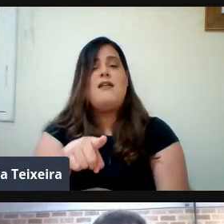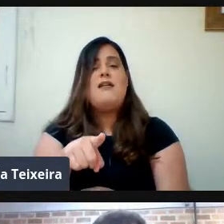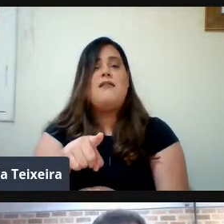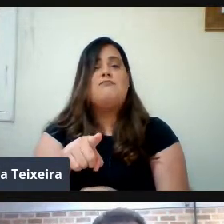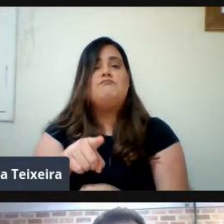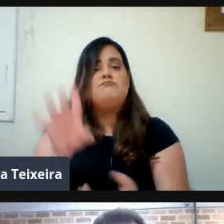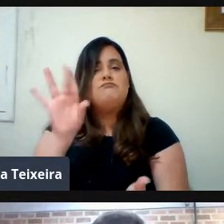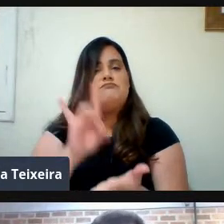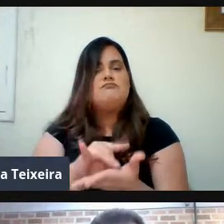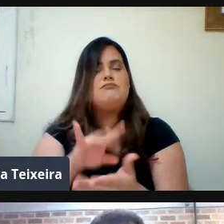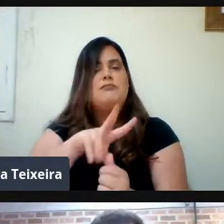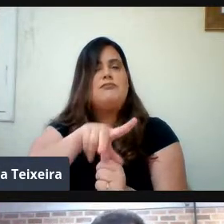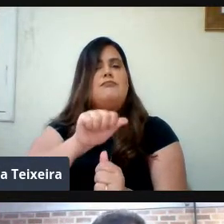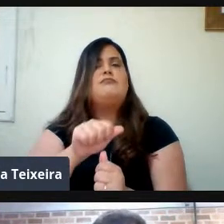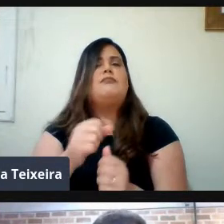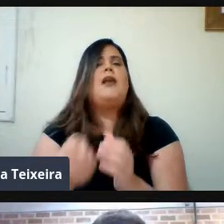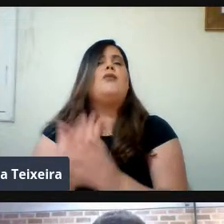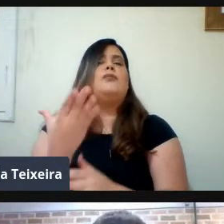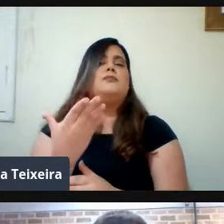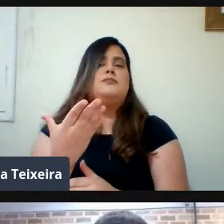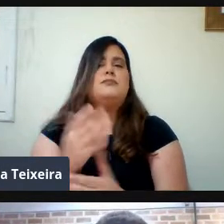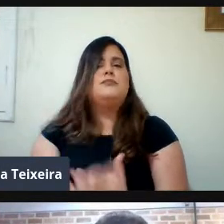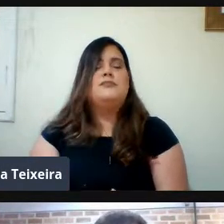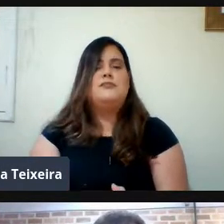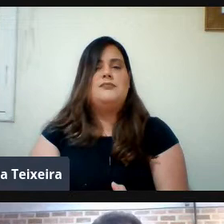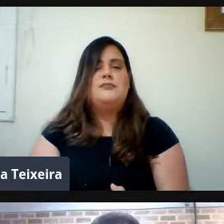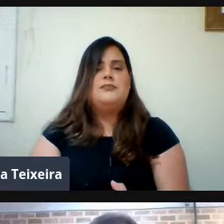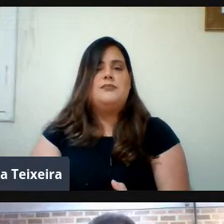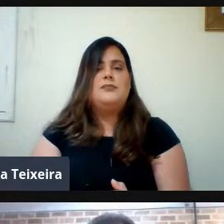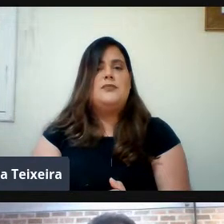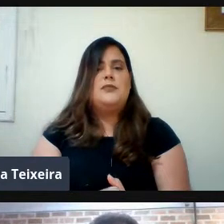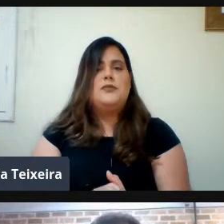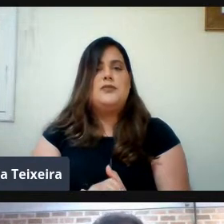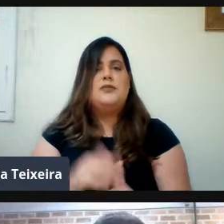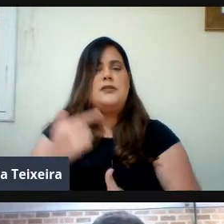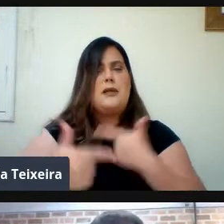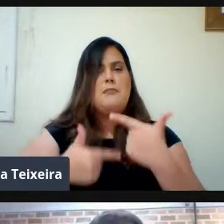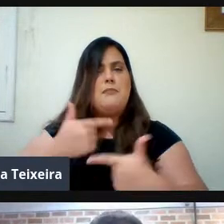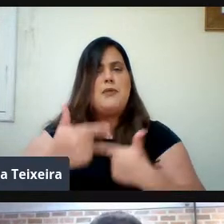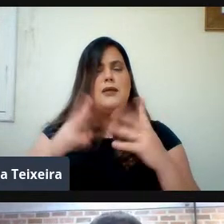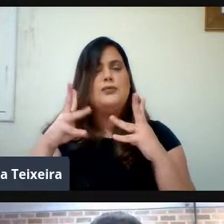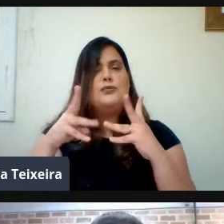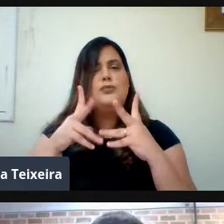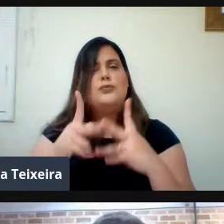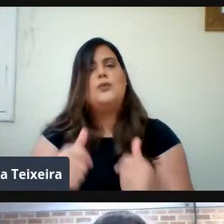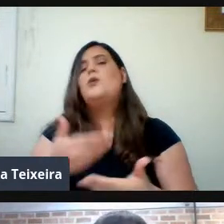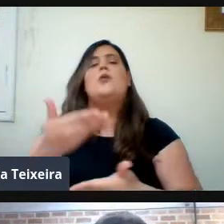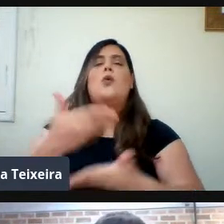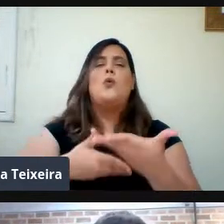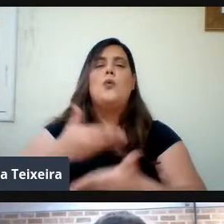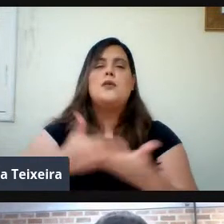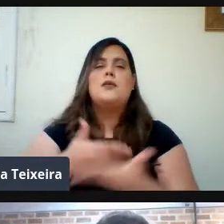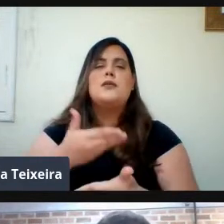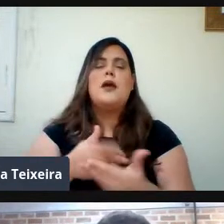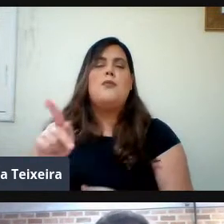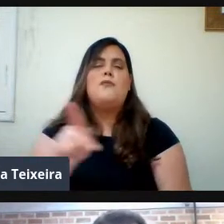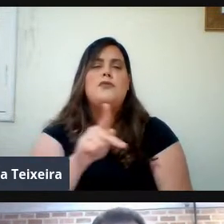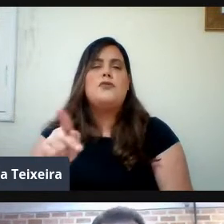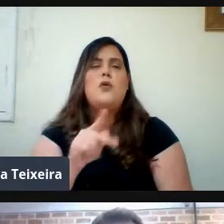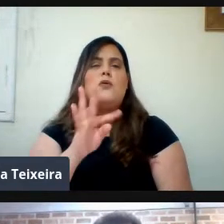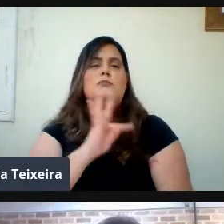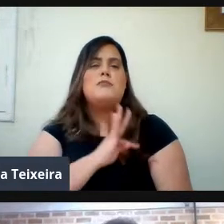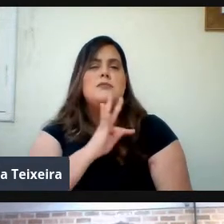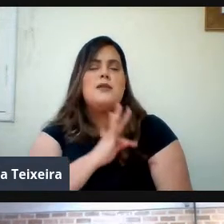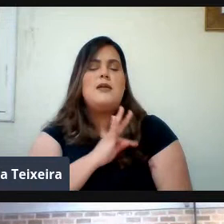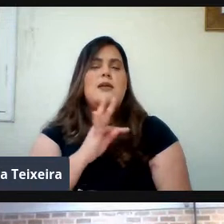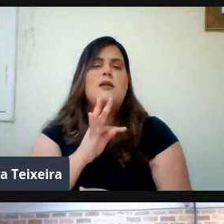Professores Técnicos Nossos servidores Em geral Nosso terceirizado Que fazem Seu trabalho Digno Divinamente Para